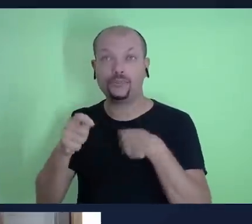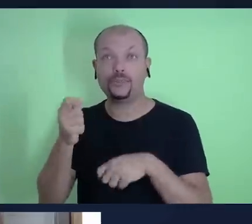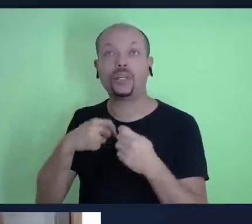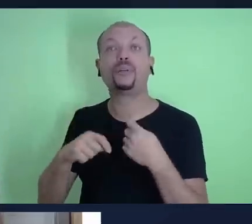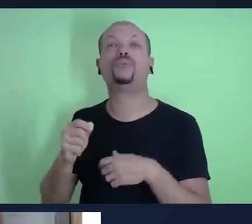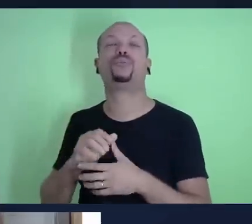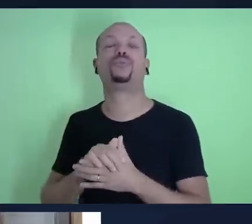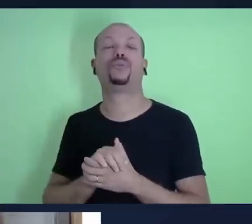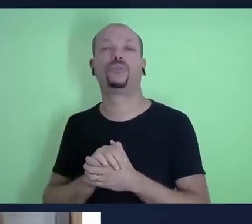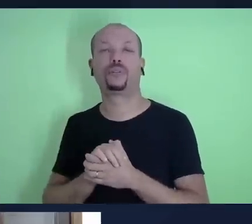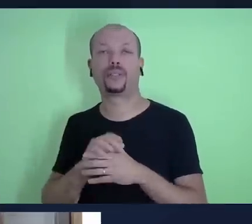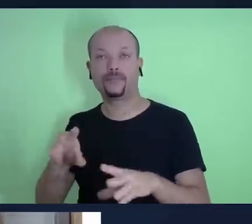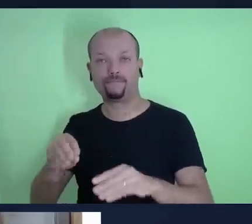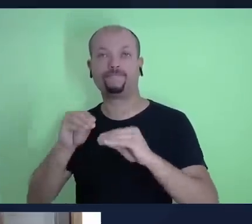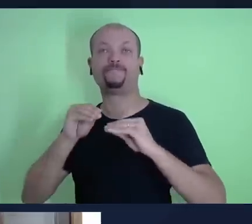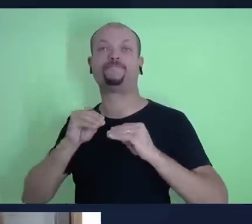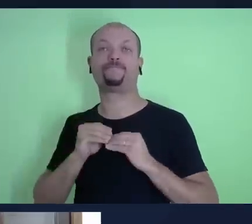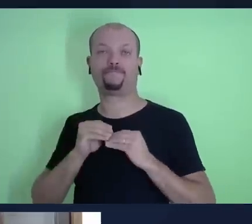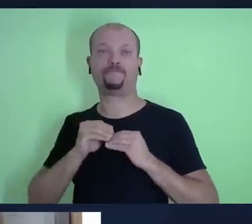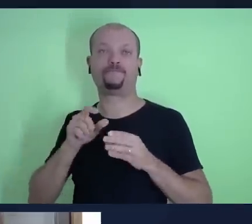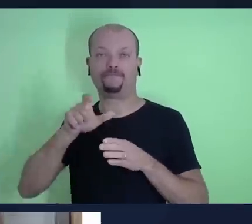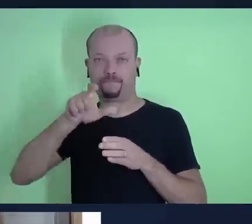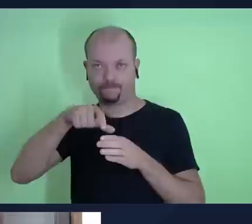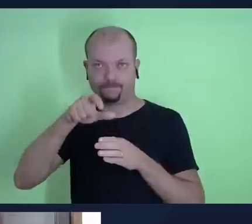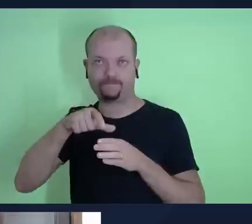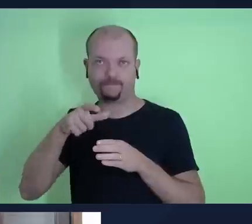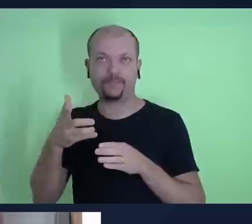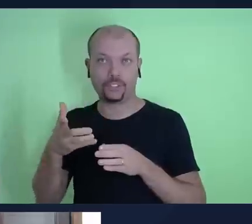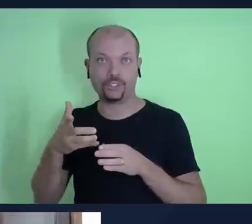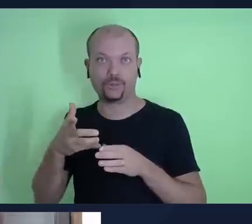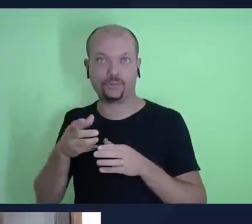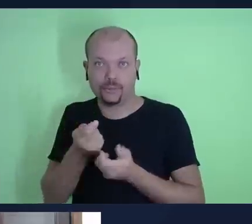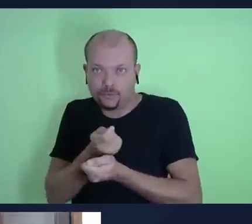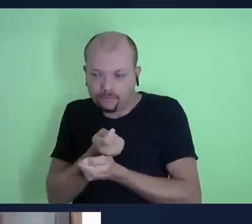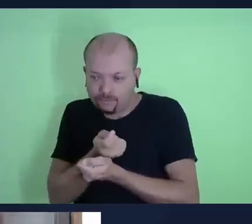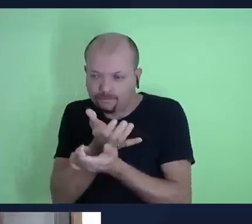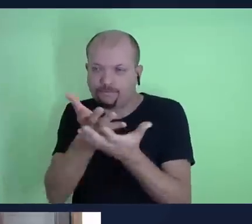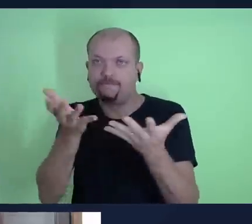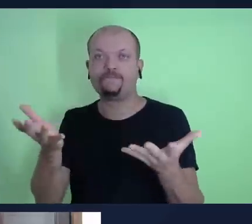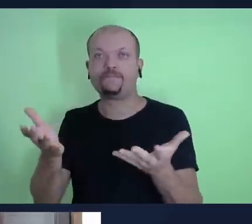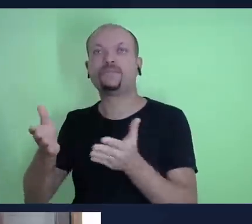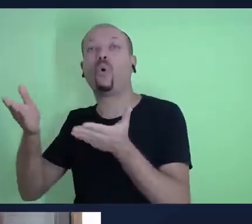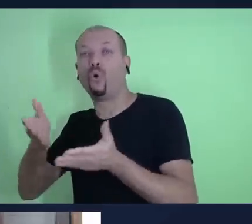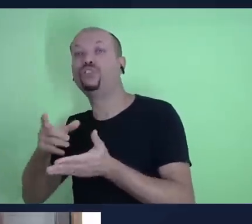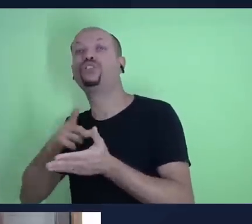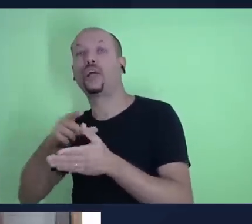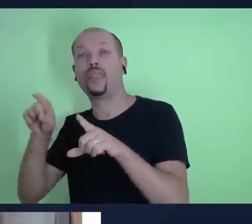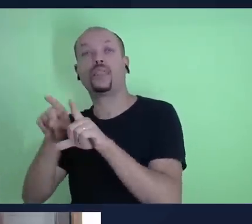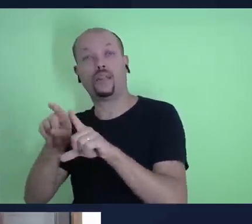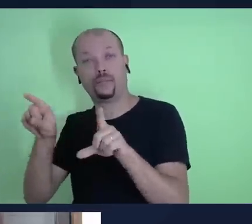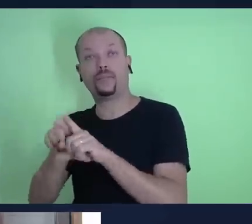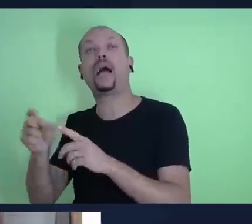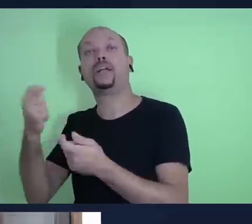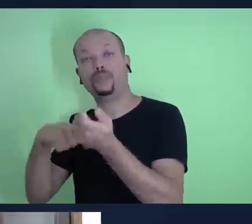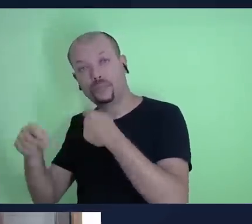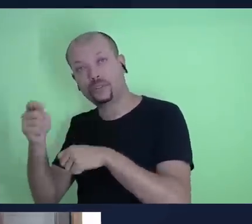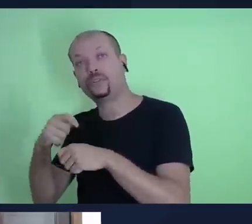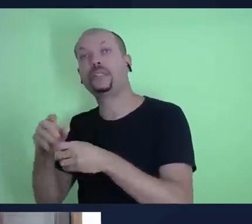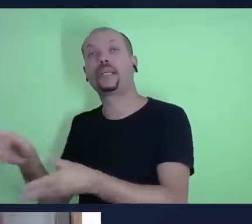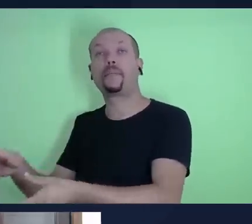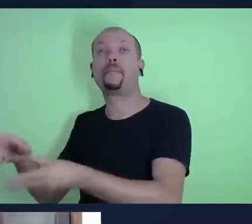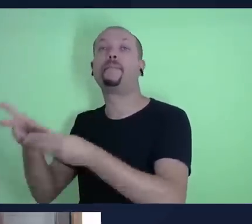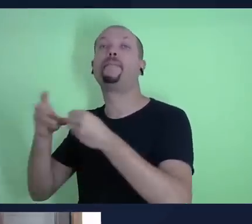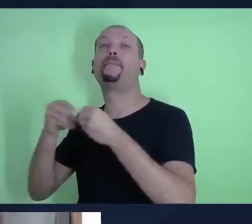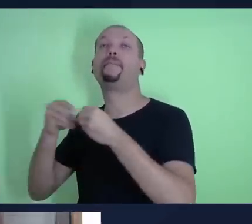recebiam esses bens e distribuíam, hoje nós temos na igreja também administradores que recebem esses